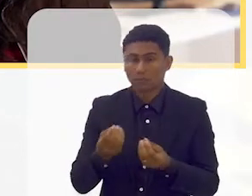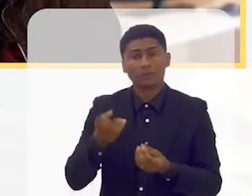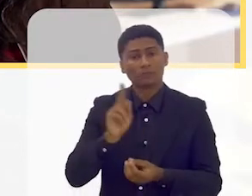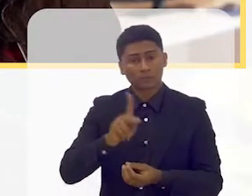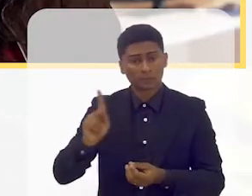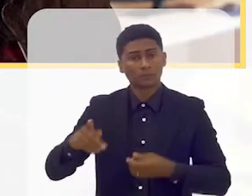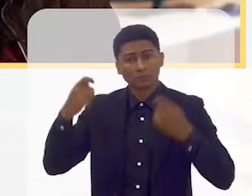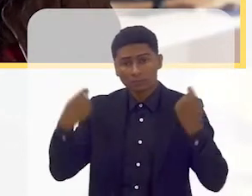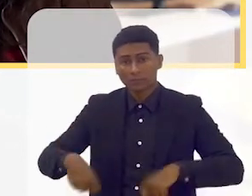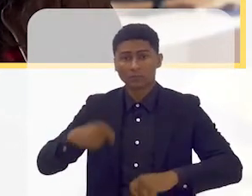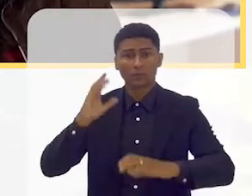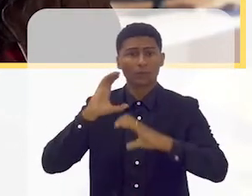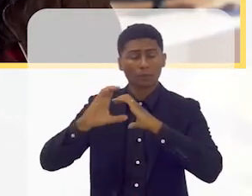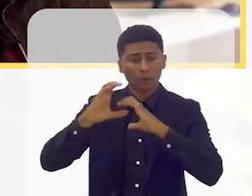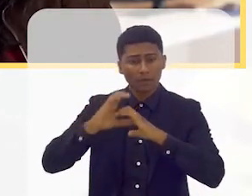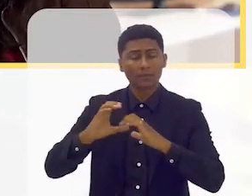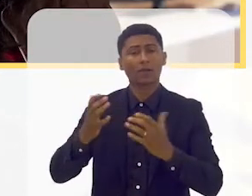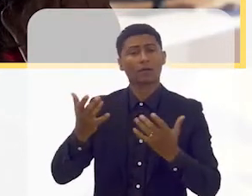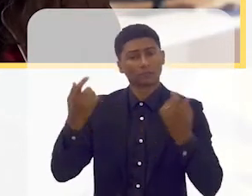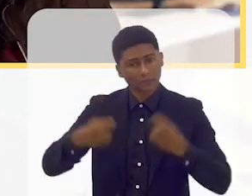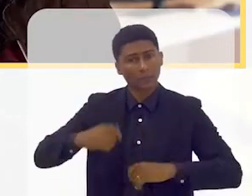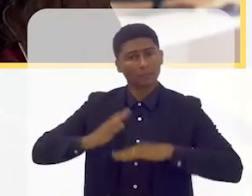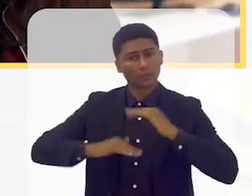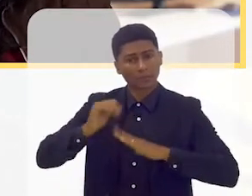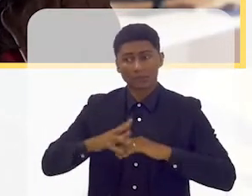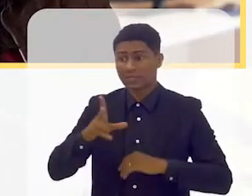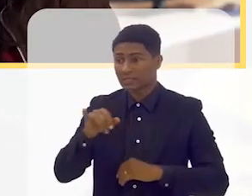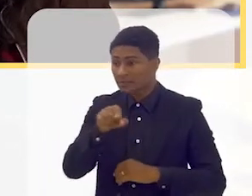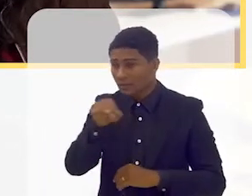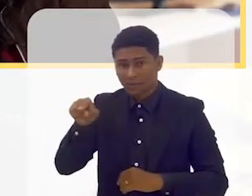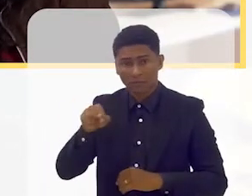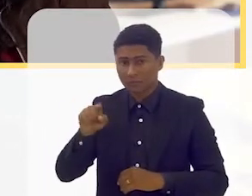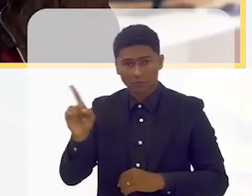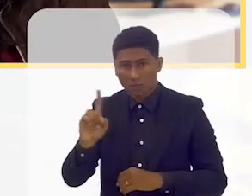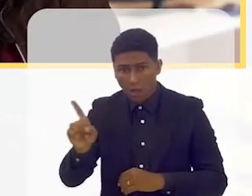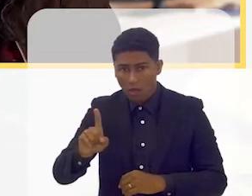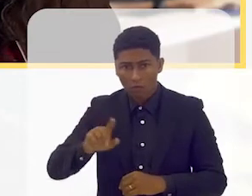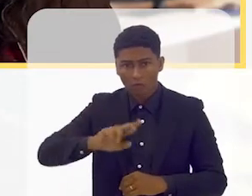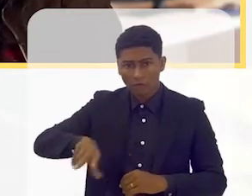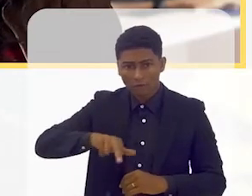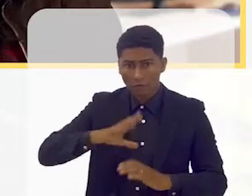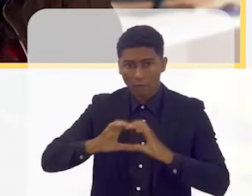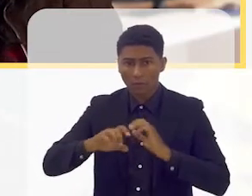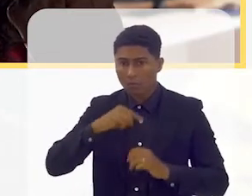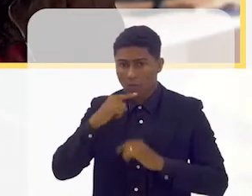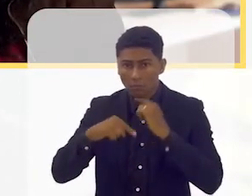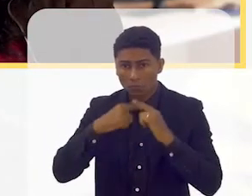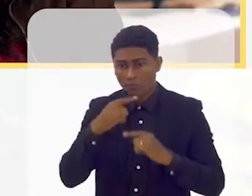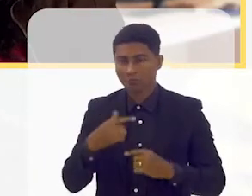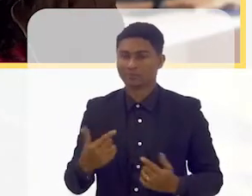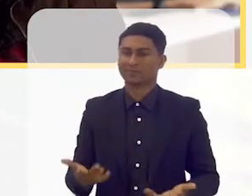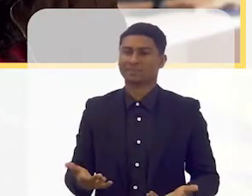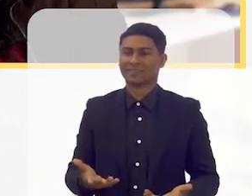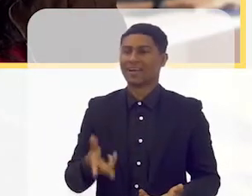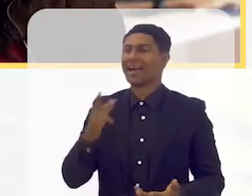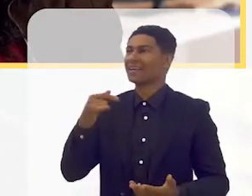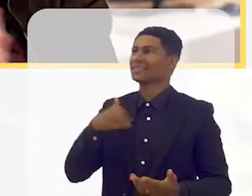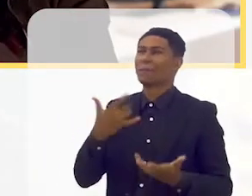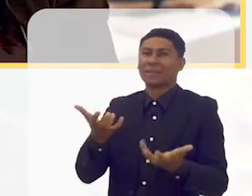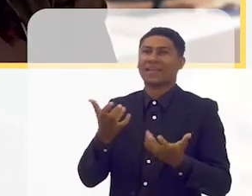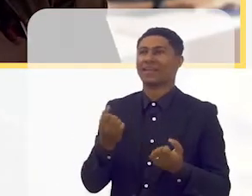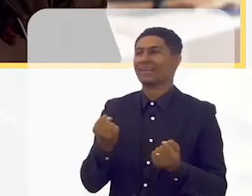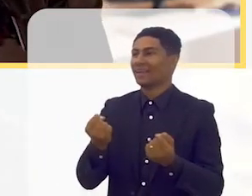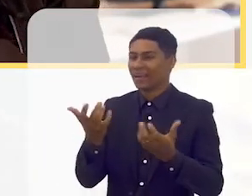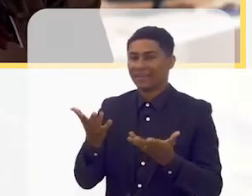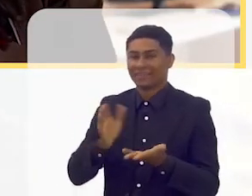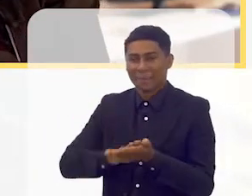comunicador. Se ele não for um bom comunicador, como é que ele vai conseguir transmitir os conhecimentos? Se eu pudesse levantar agora e dar